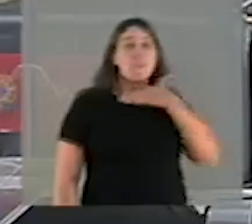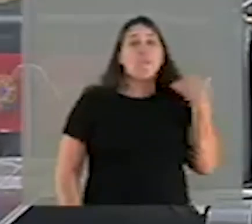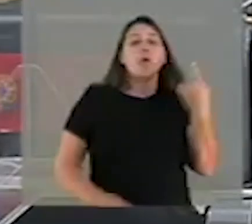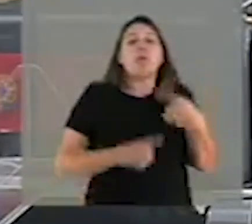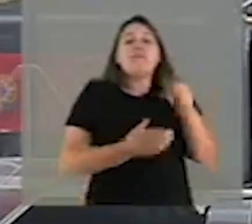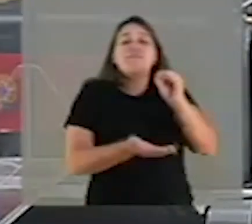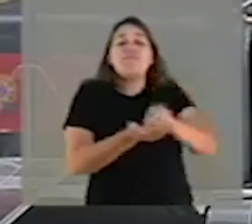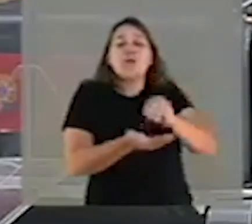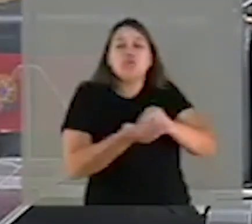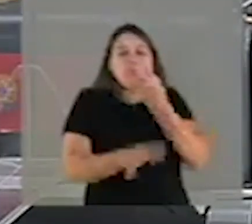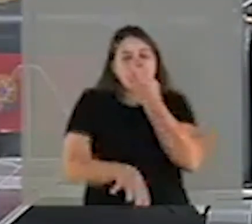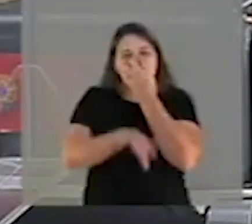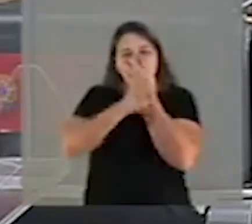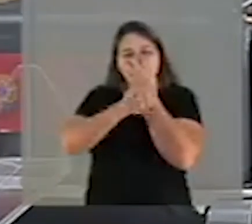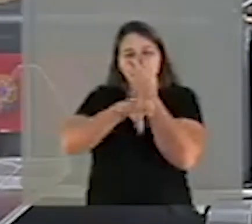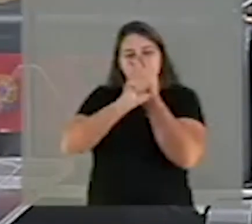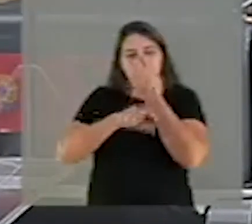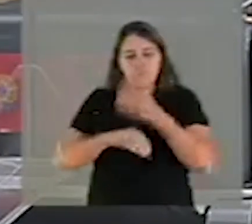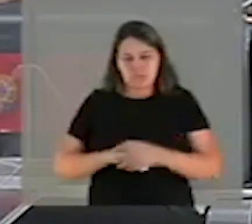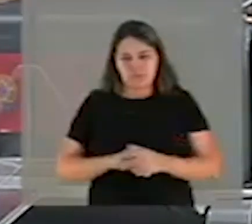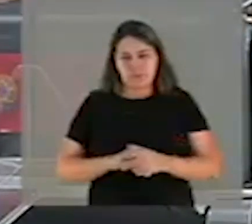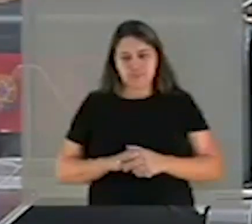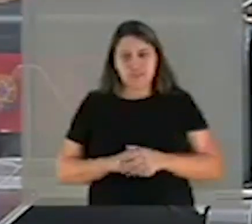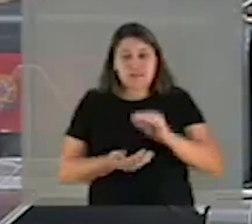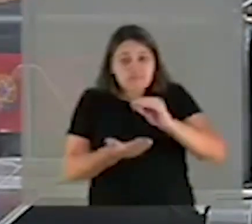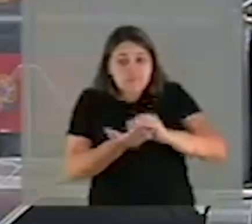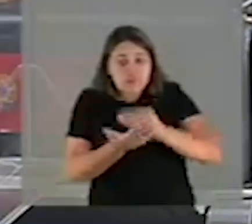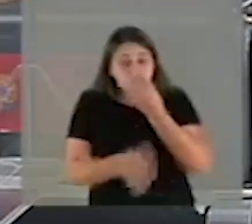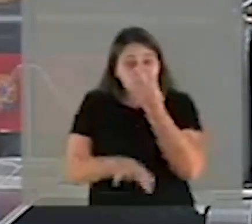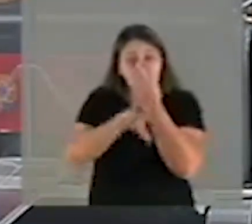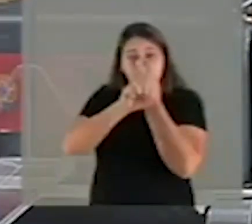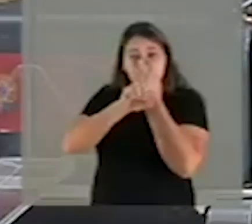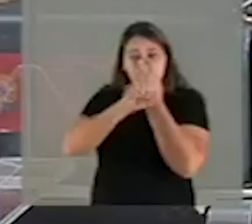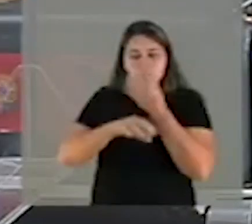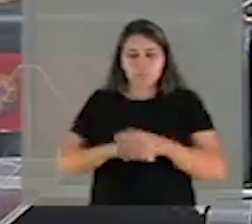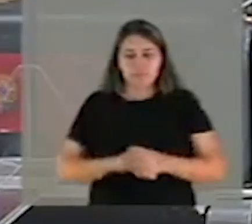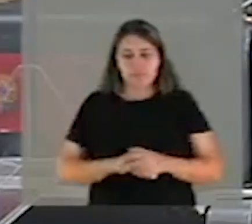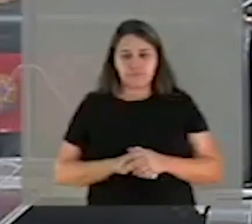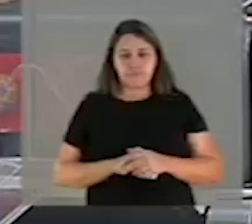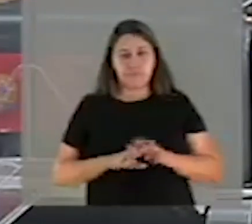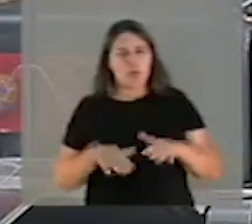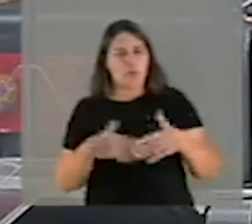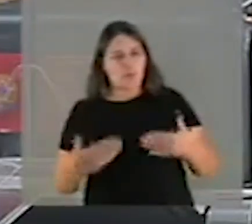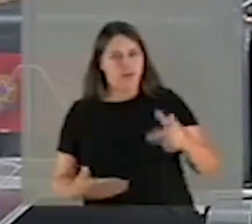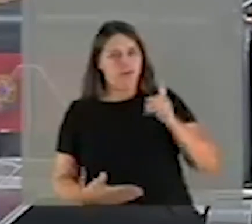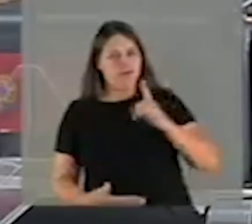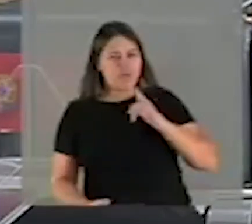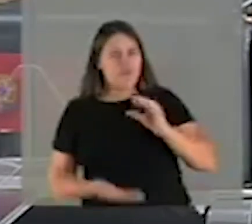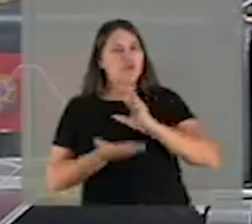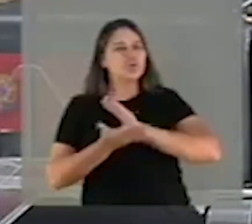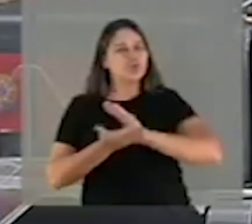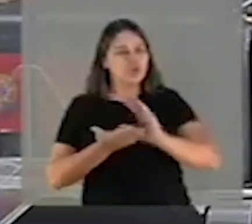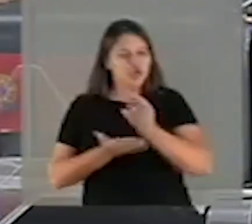respirador, por falta de um respirador, quando um grande volume de recursos